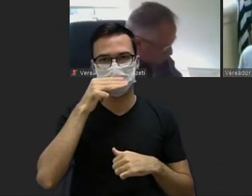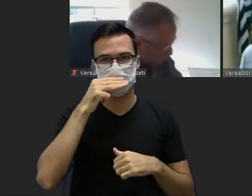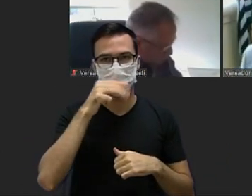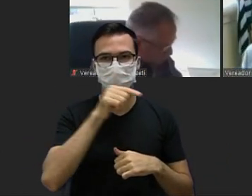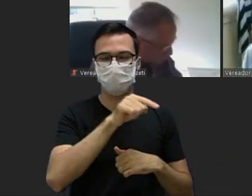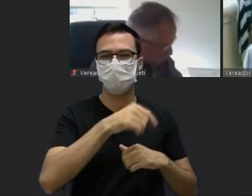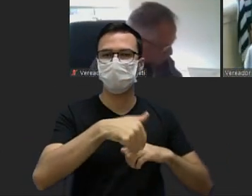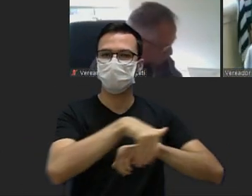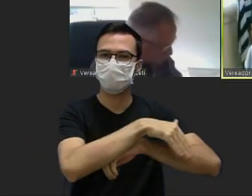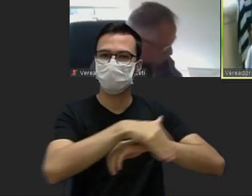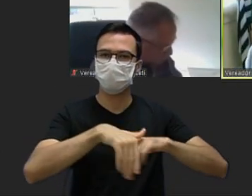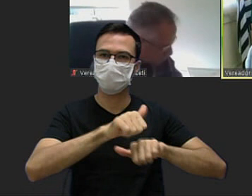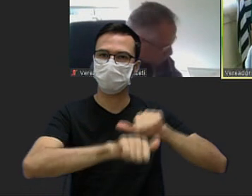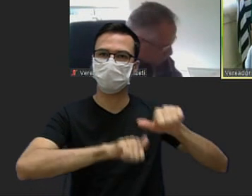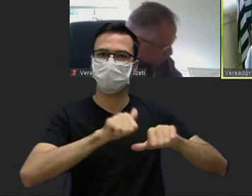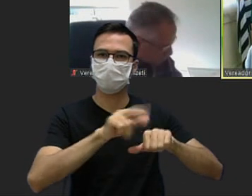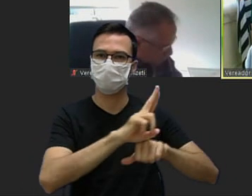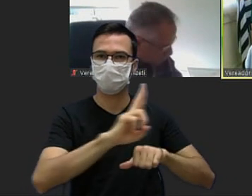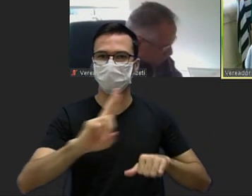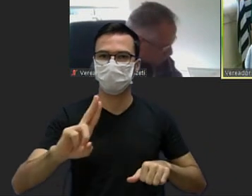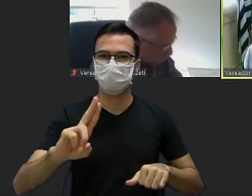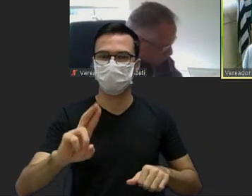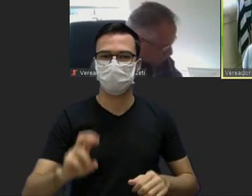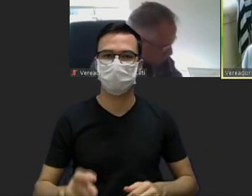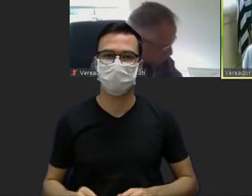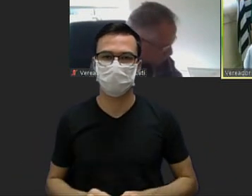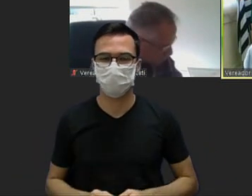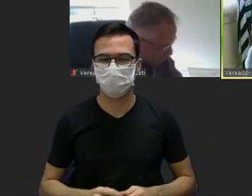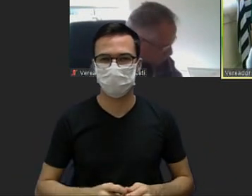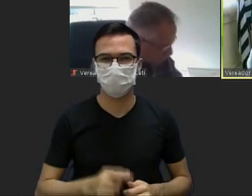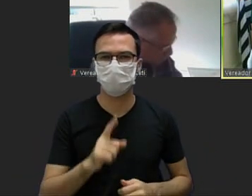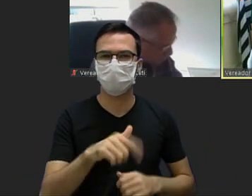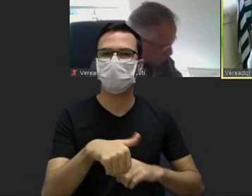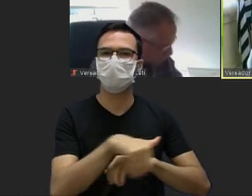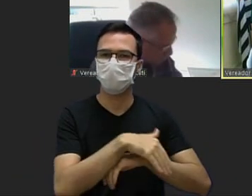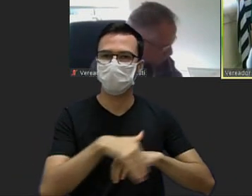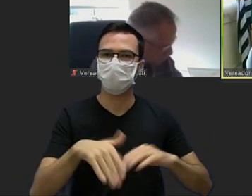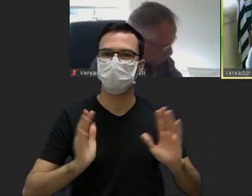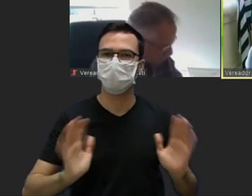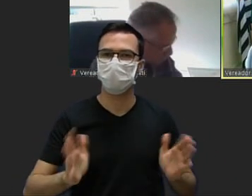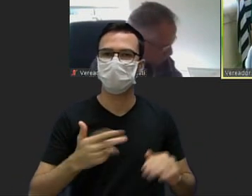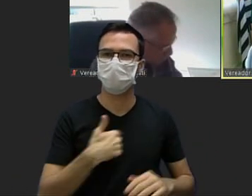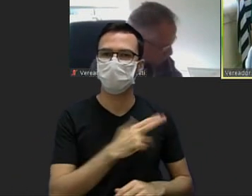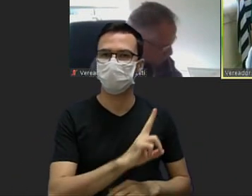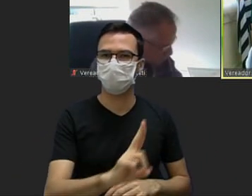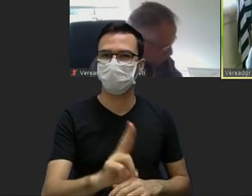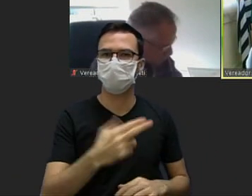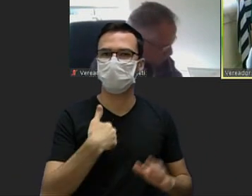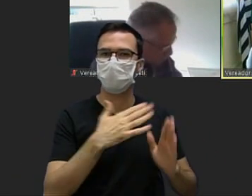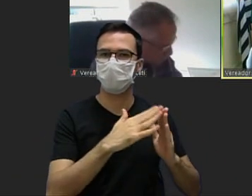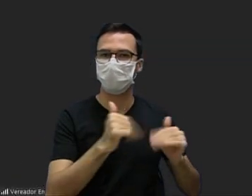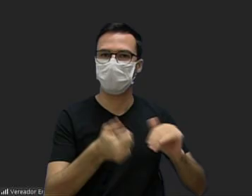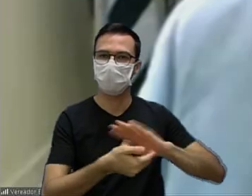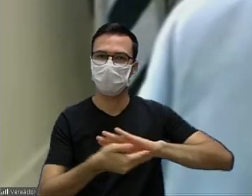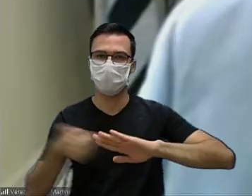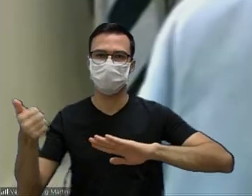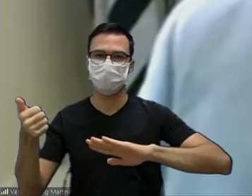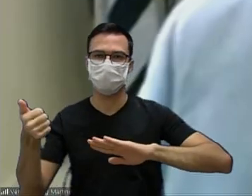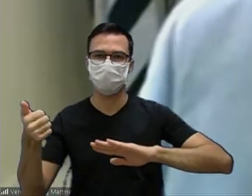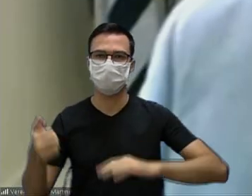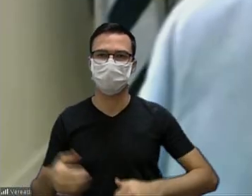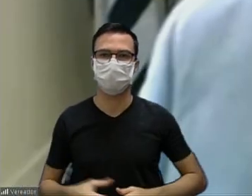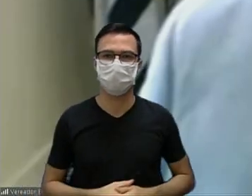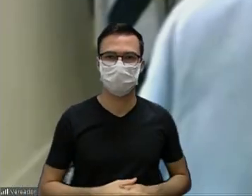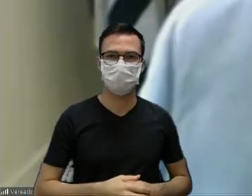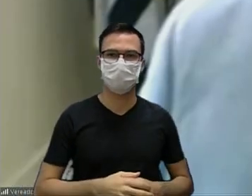senhor presidente essa rua já foi denominada eu peço a retirada desse projeto